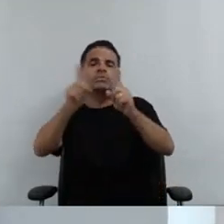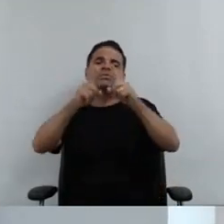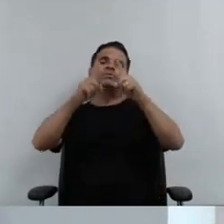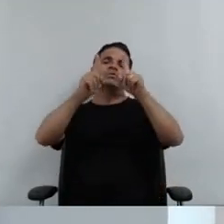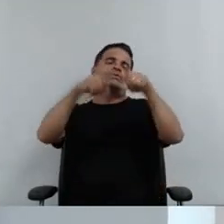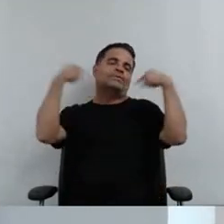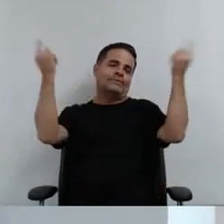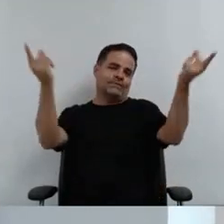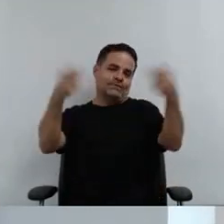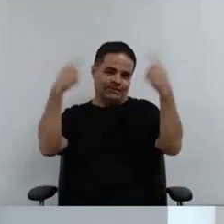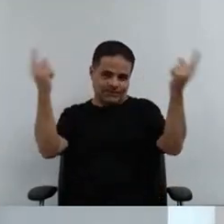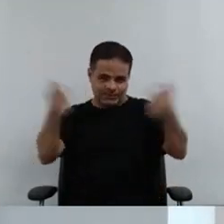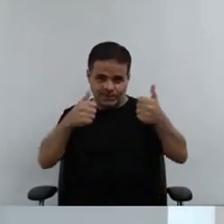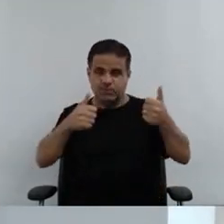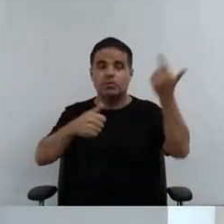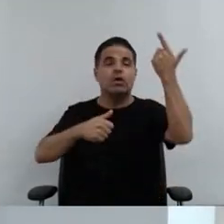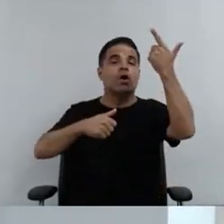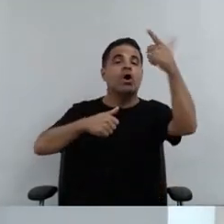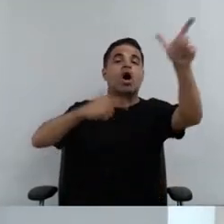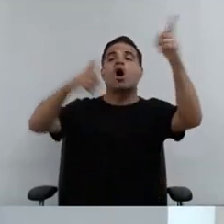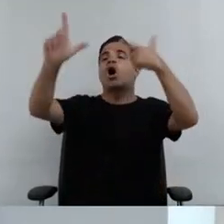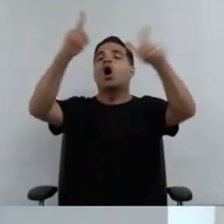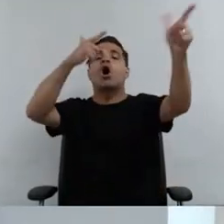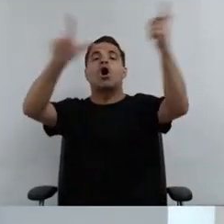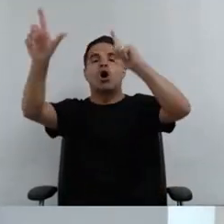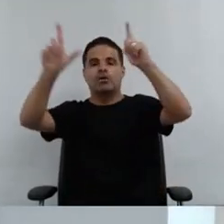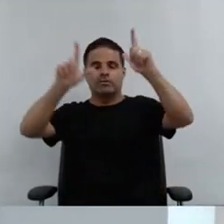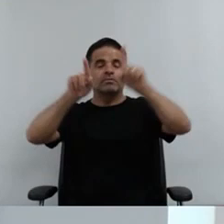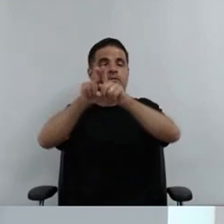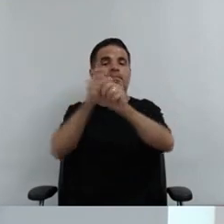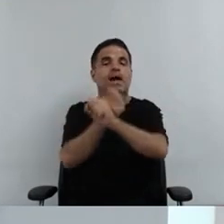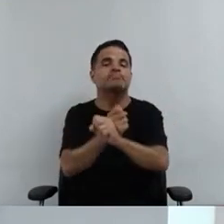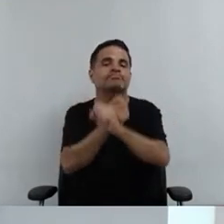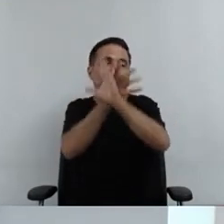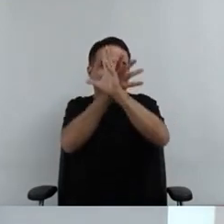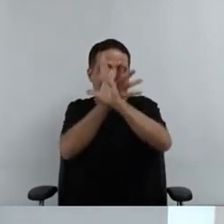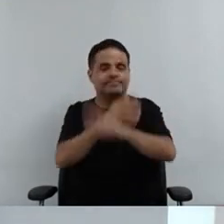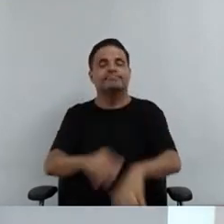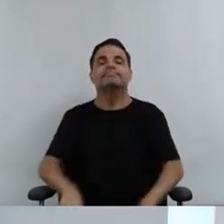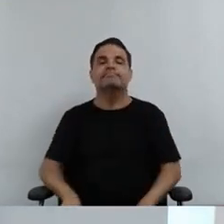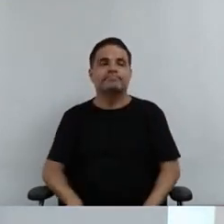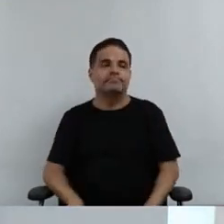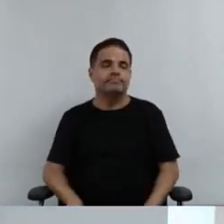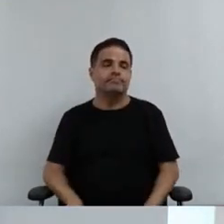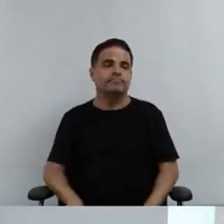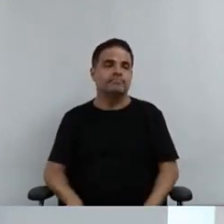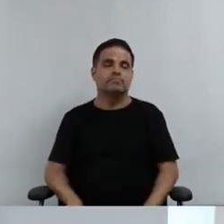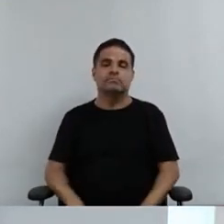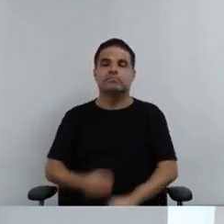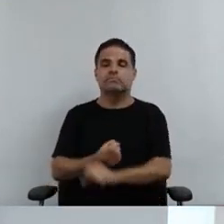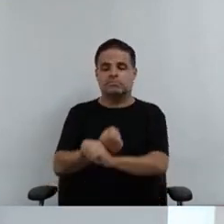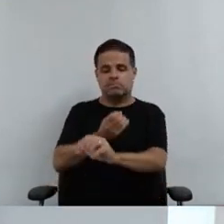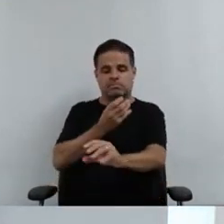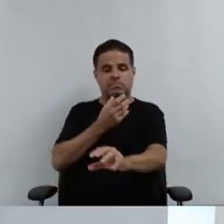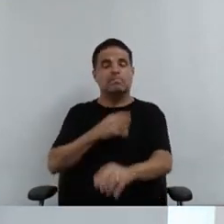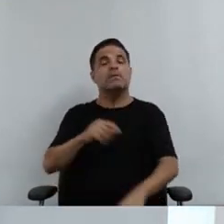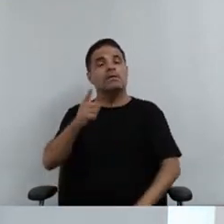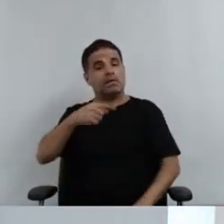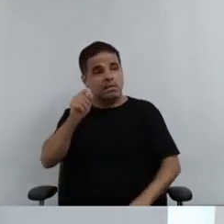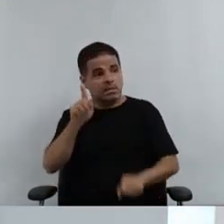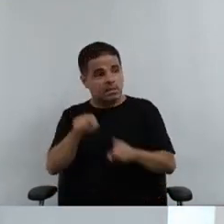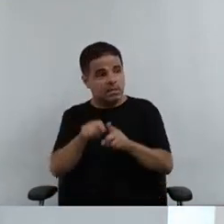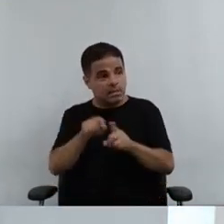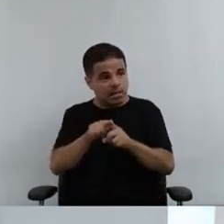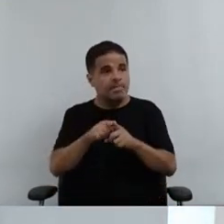presentes e os que estão nos acompanhando à distância. Bom, não é novidade para ninguém, assim